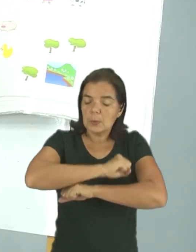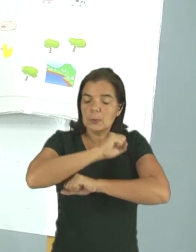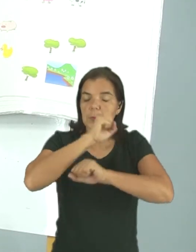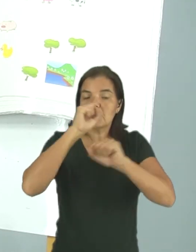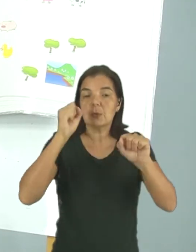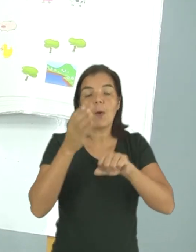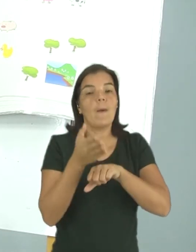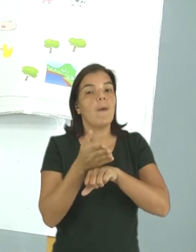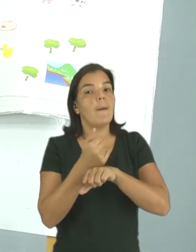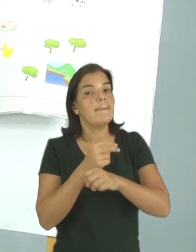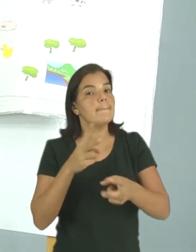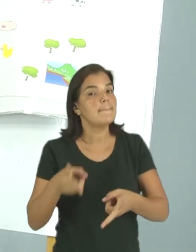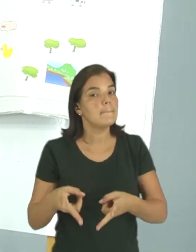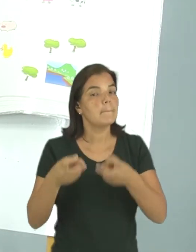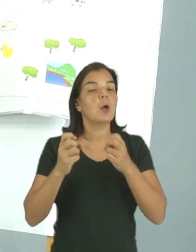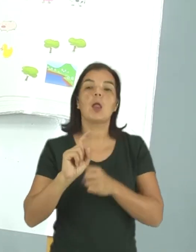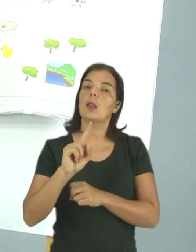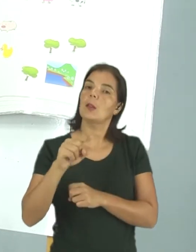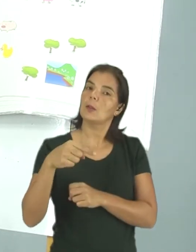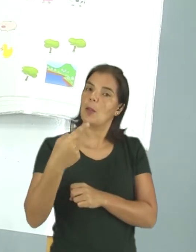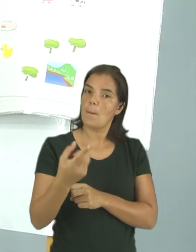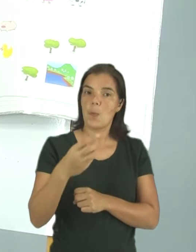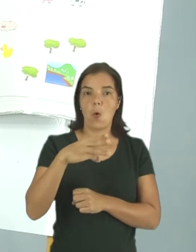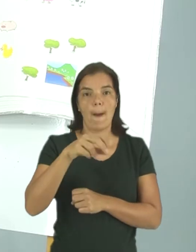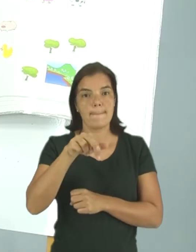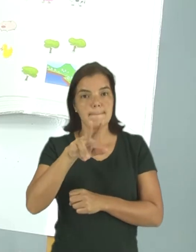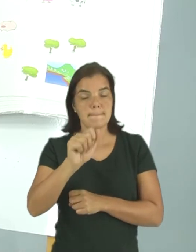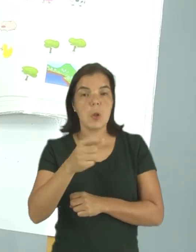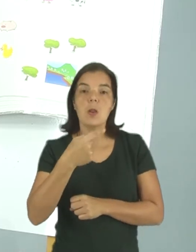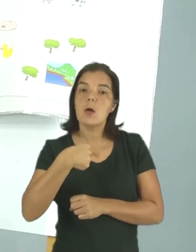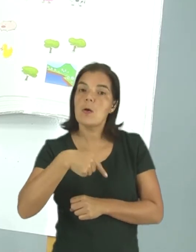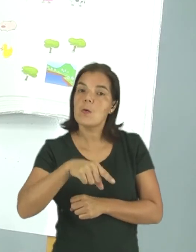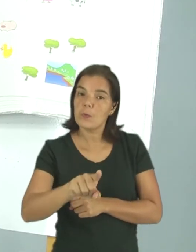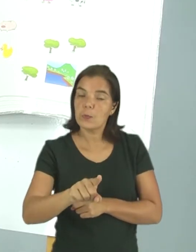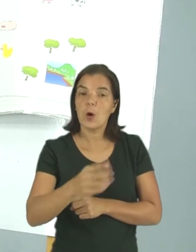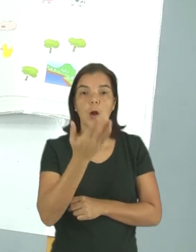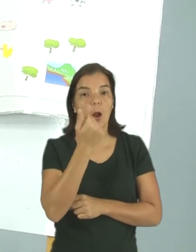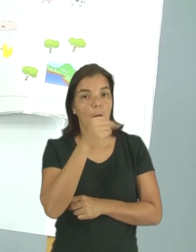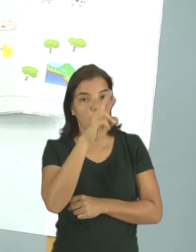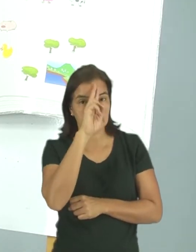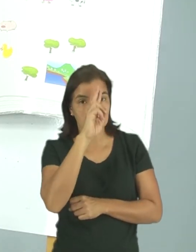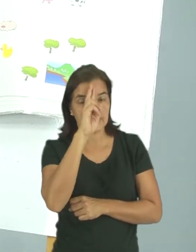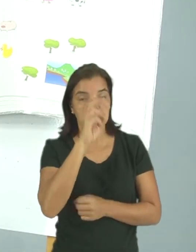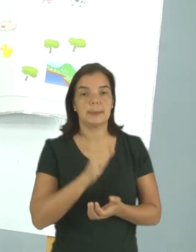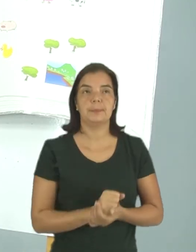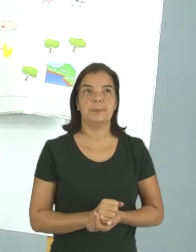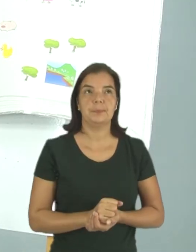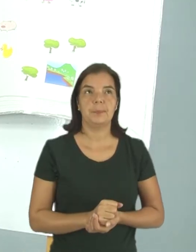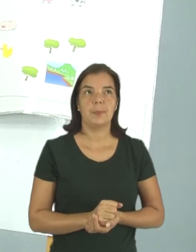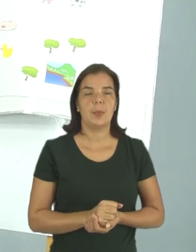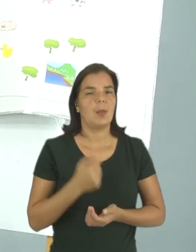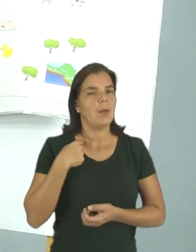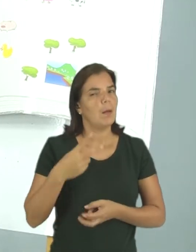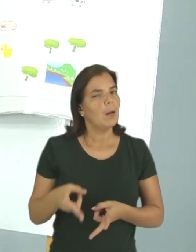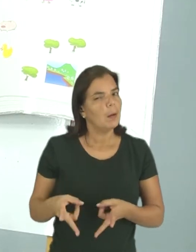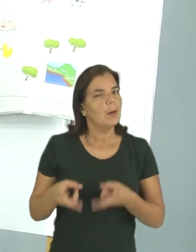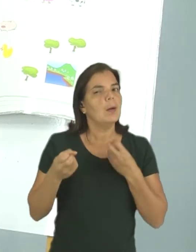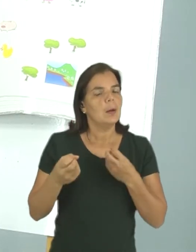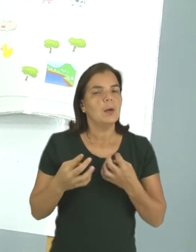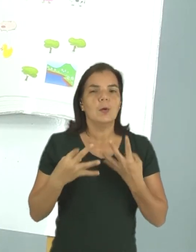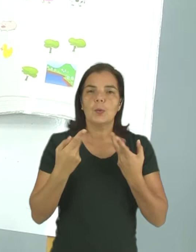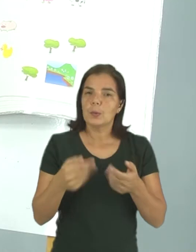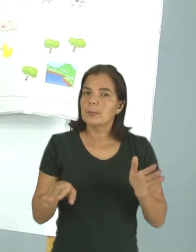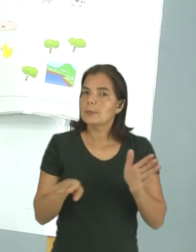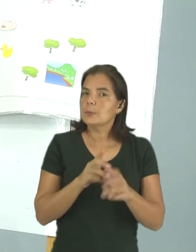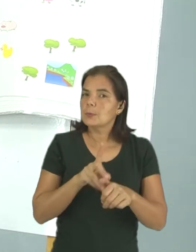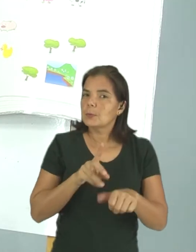cedinho, Nós percebemos que depois a Mila foi almoçar. E ela percebeu que quando